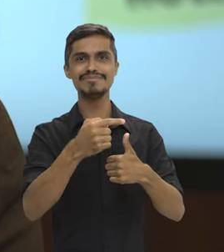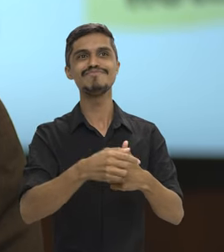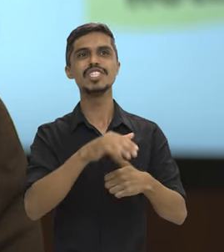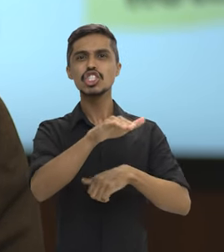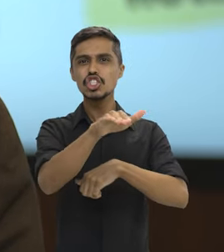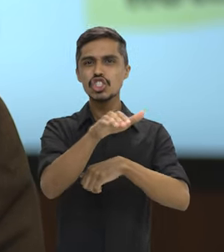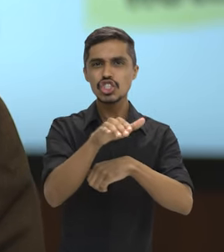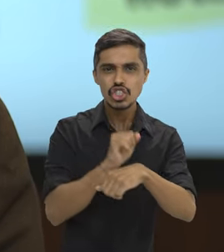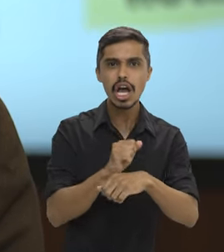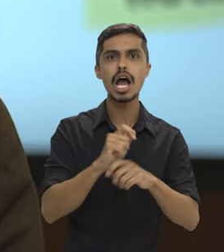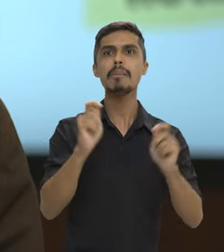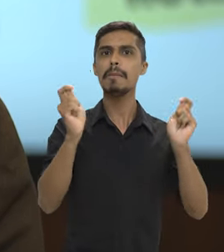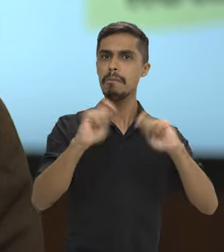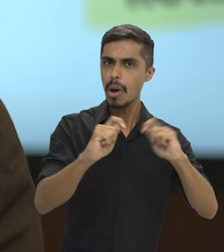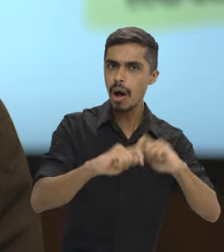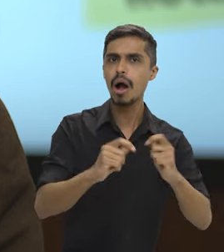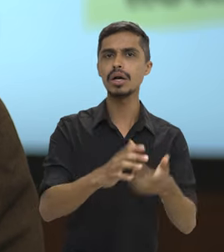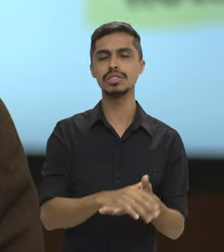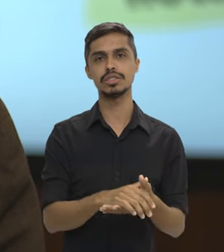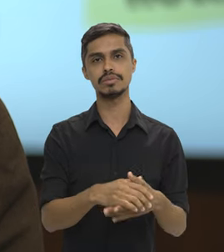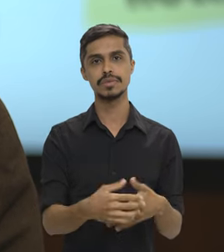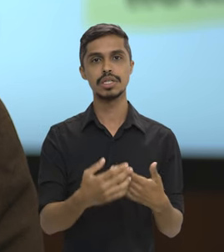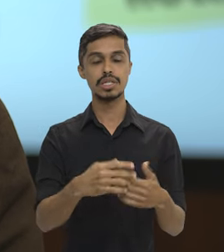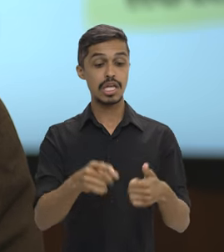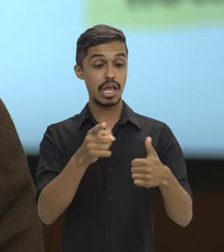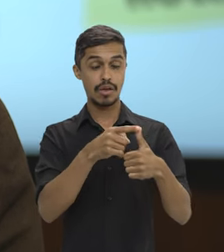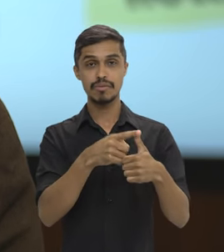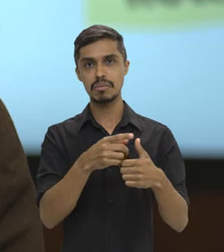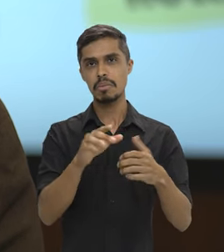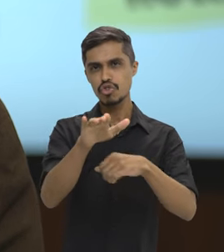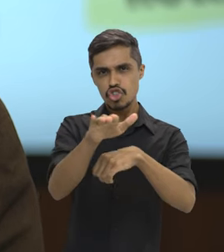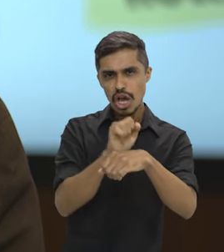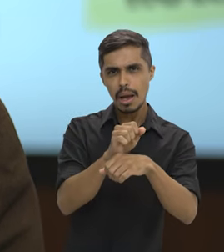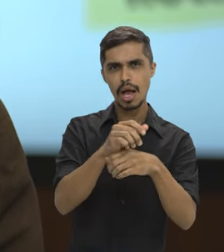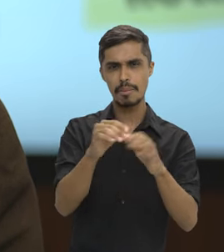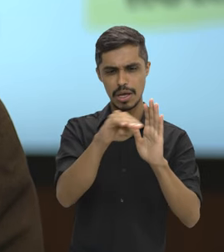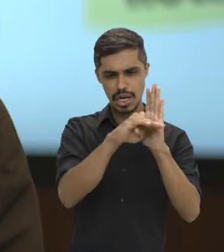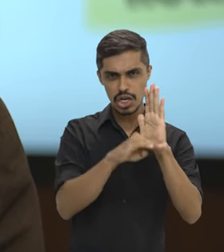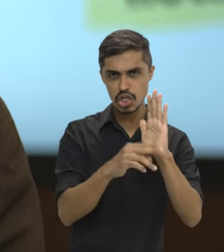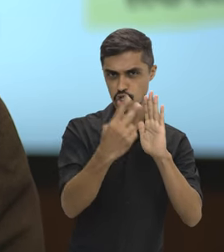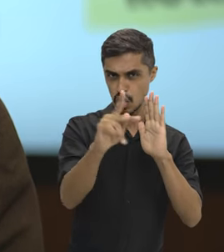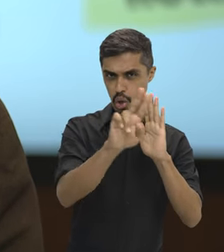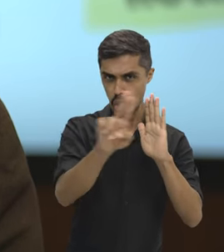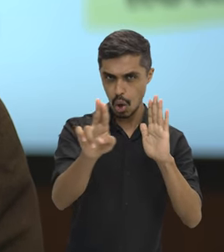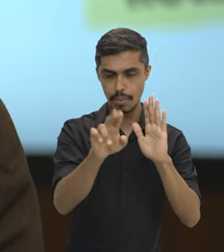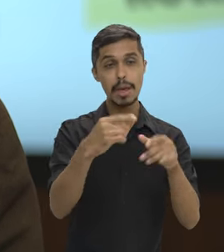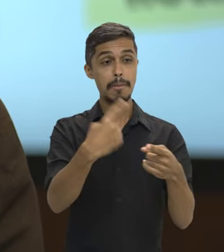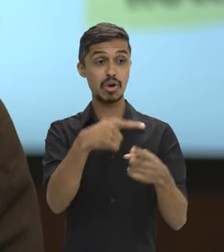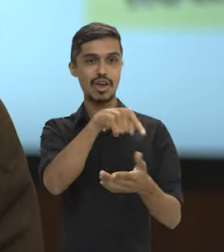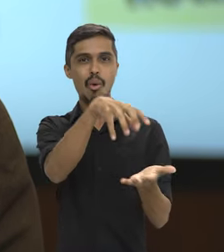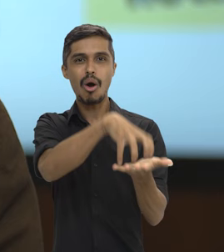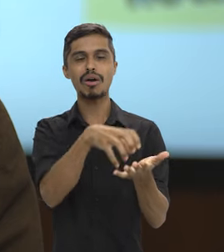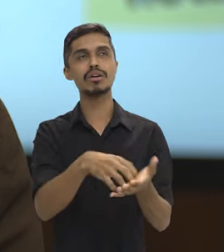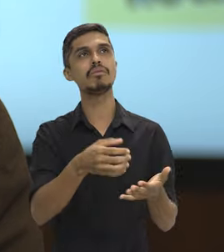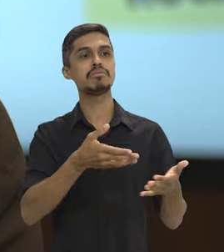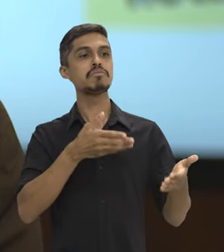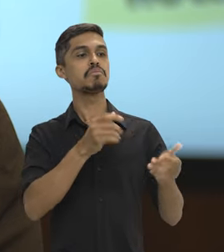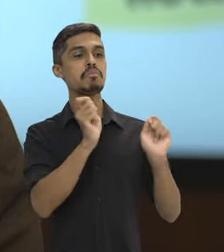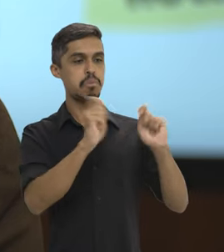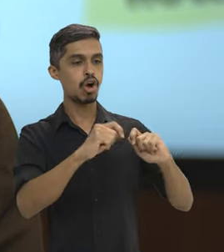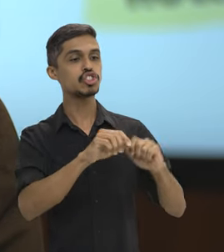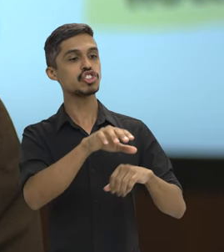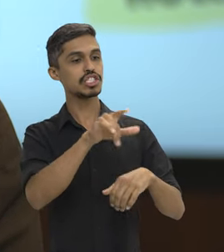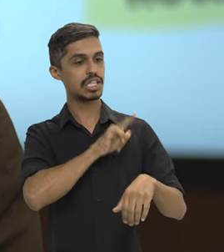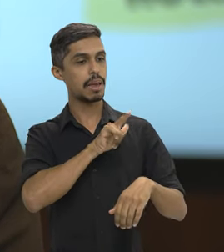remanescentes da primeira opção ou da segunda opção ou, vamos dizer, que o órgão de origem receba autorização para preenchimento de mais